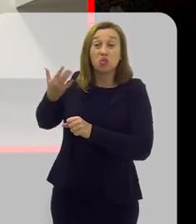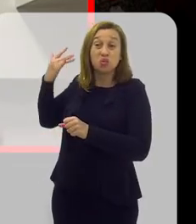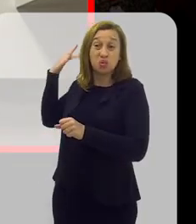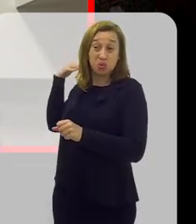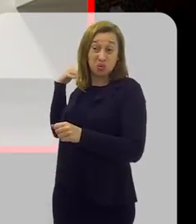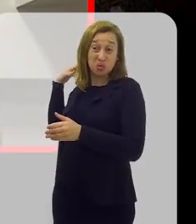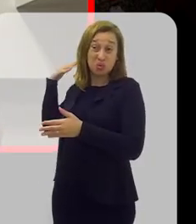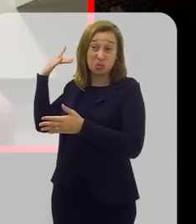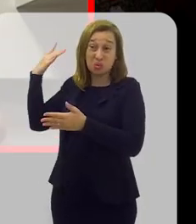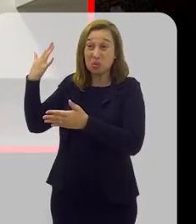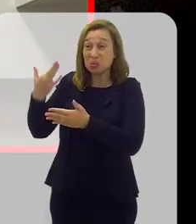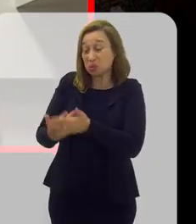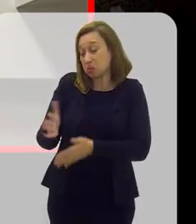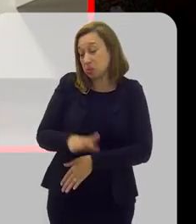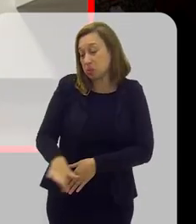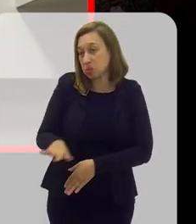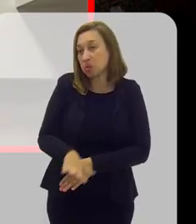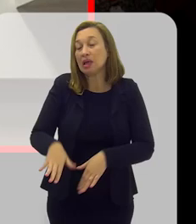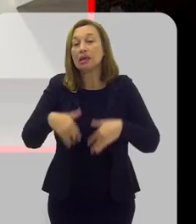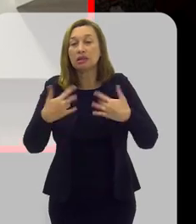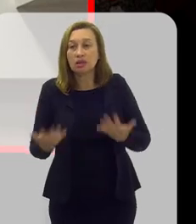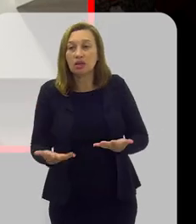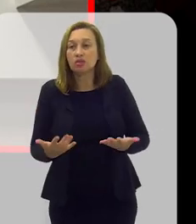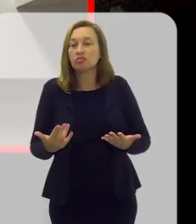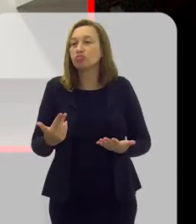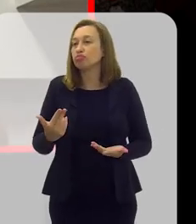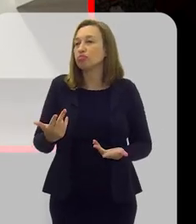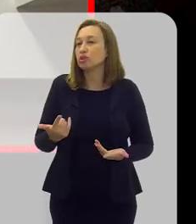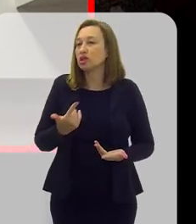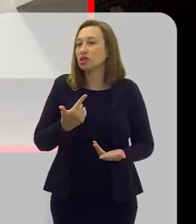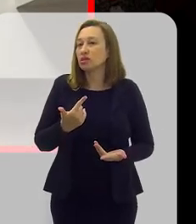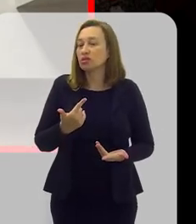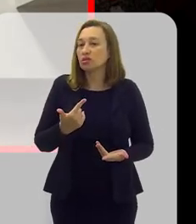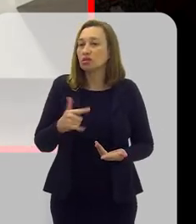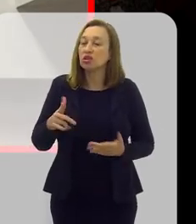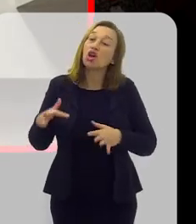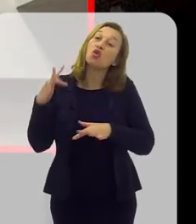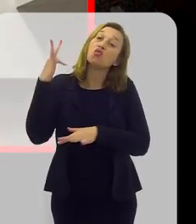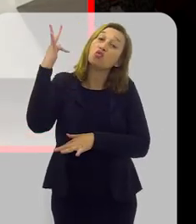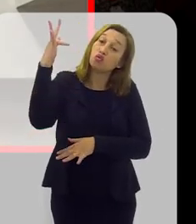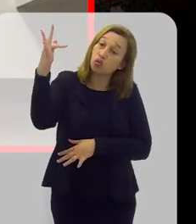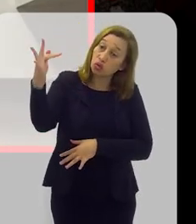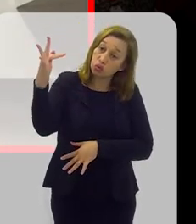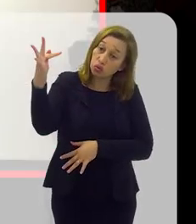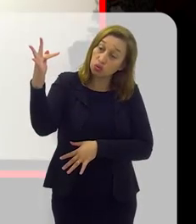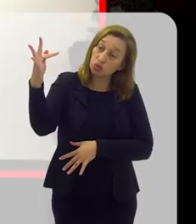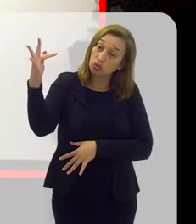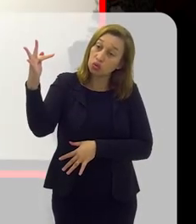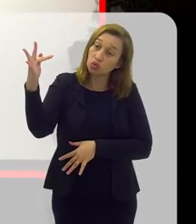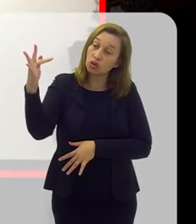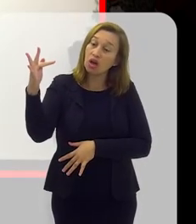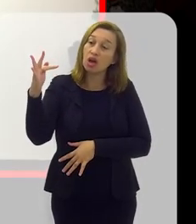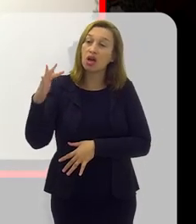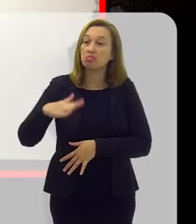com uma cárie na infância. Então, que a gente não tenha lá mais para frente